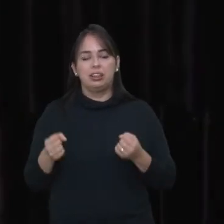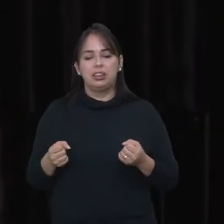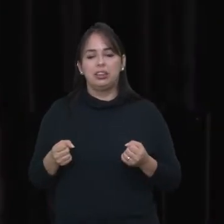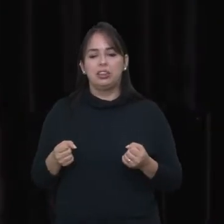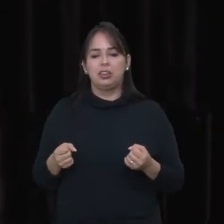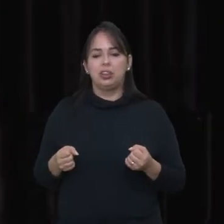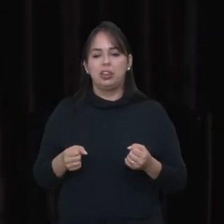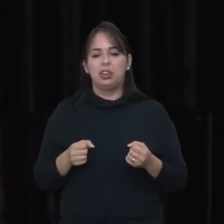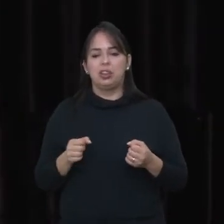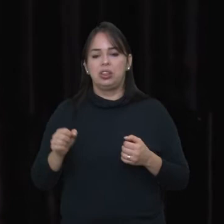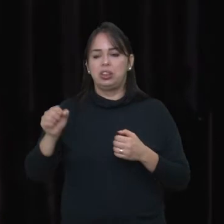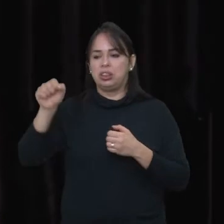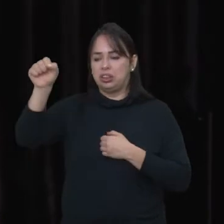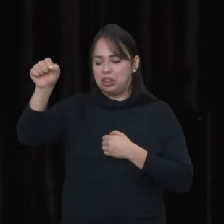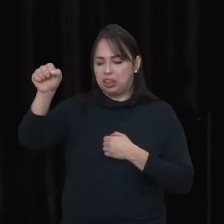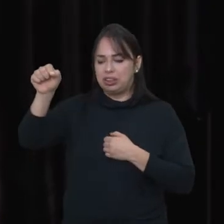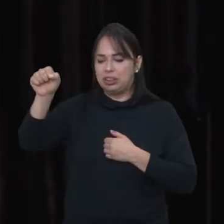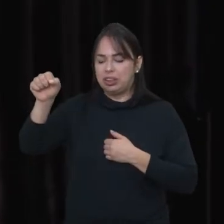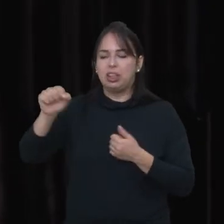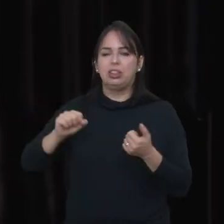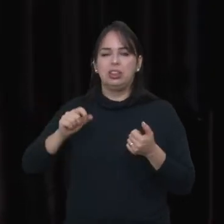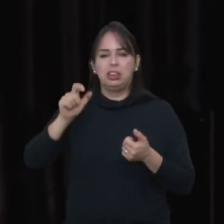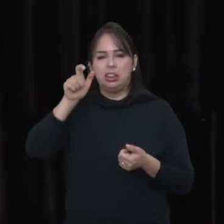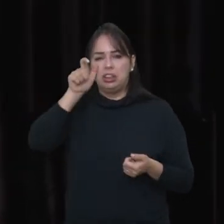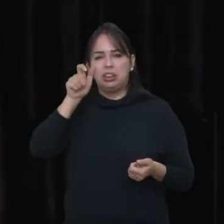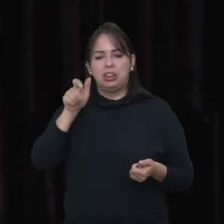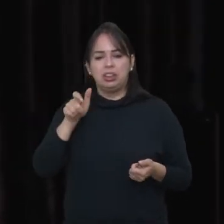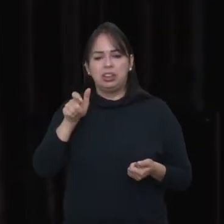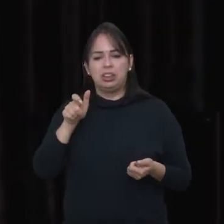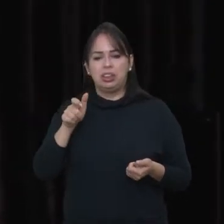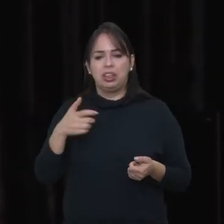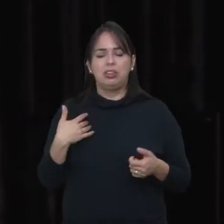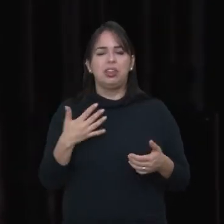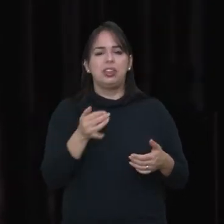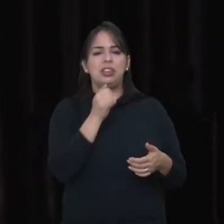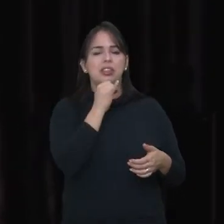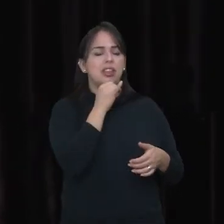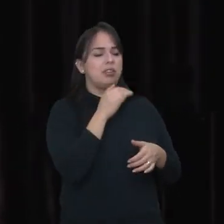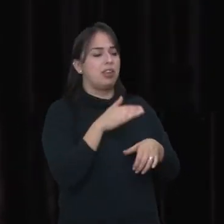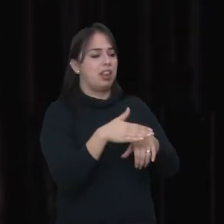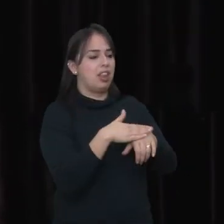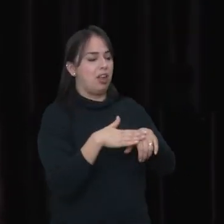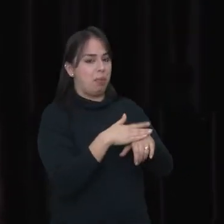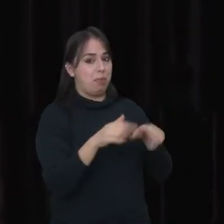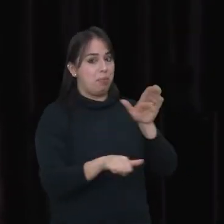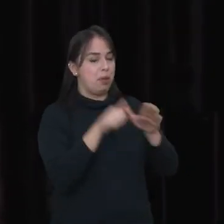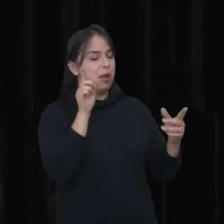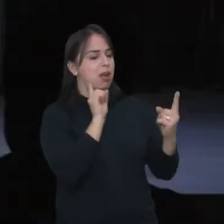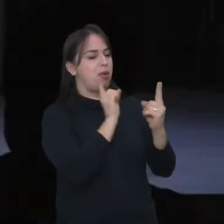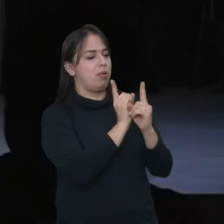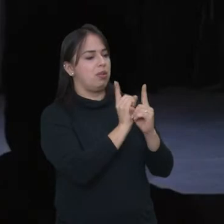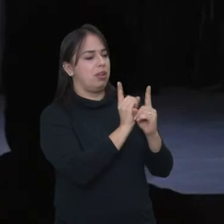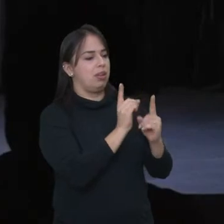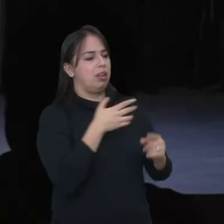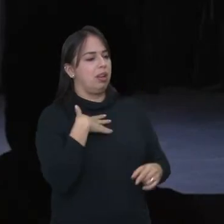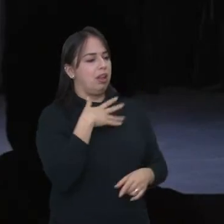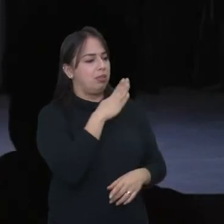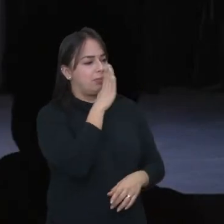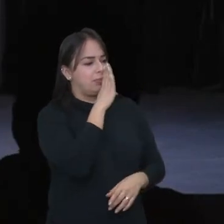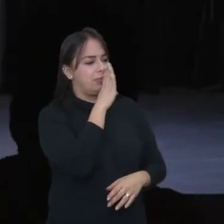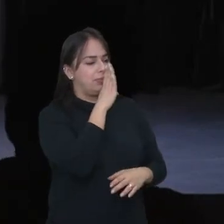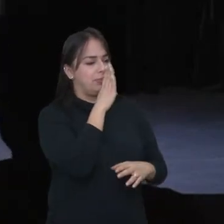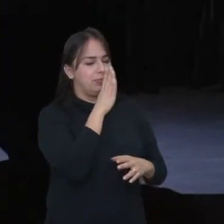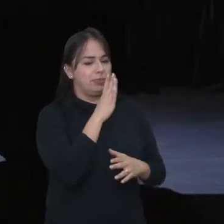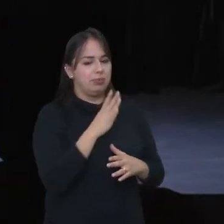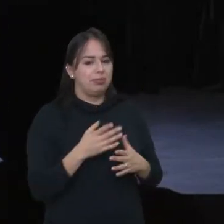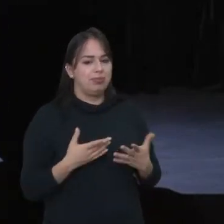E aí eu fico imaginando Superinteressante Você está lá conversando No primeiro encontro Aí fica Fica aquele silêncio Sabe